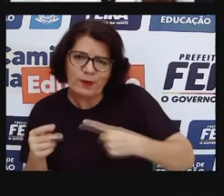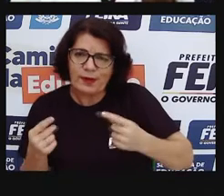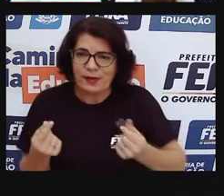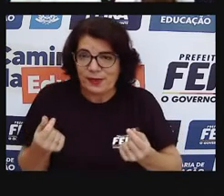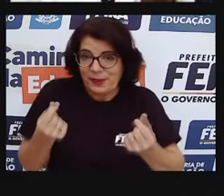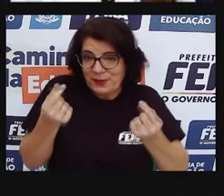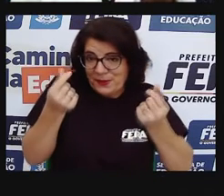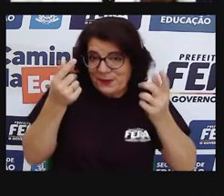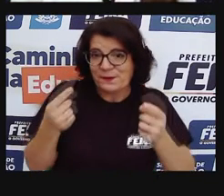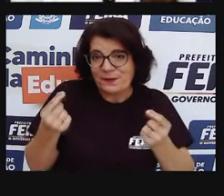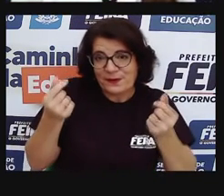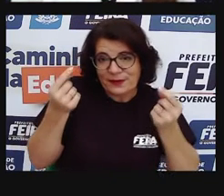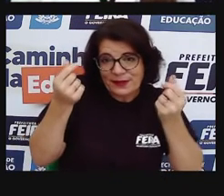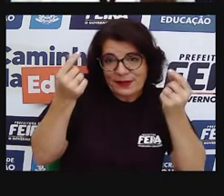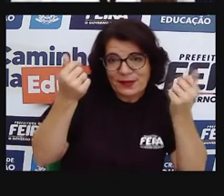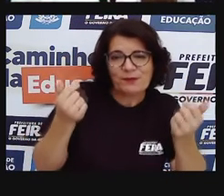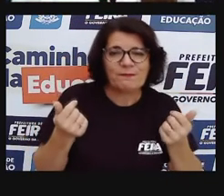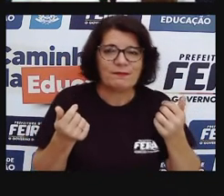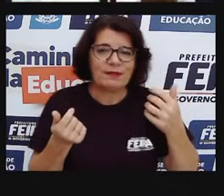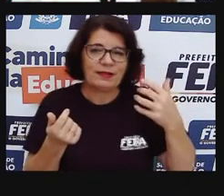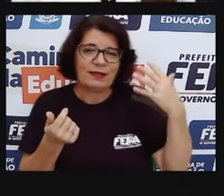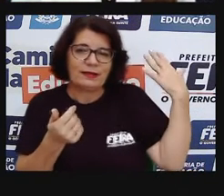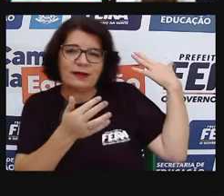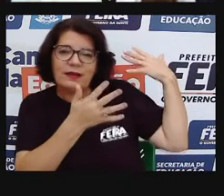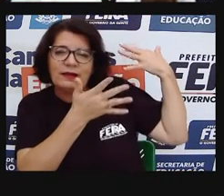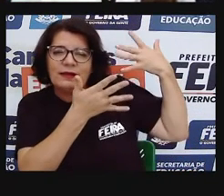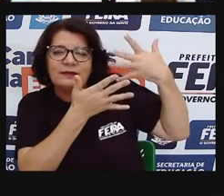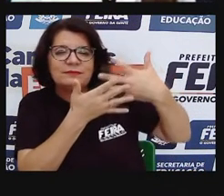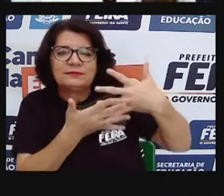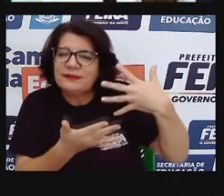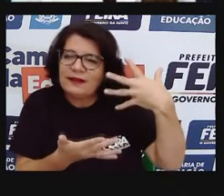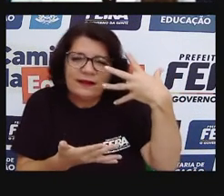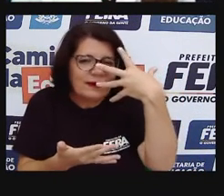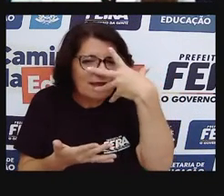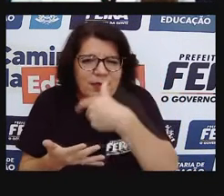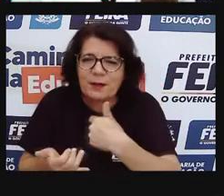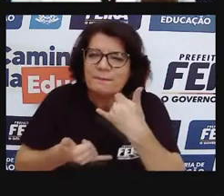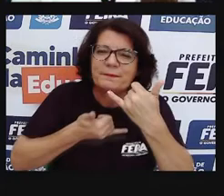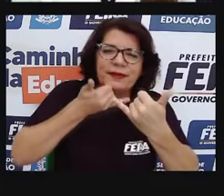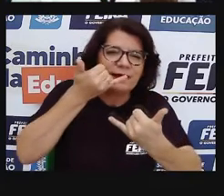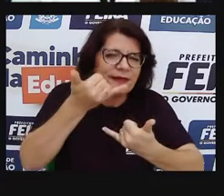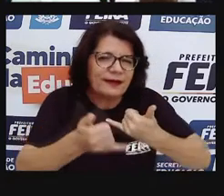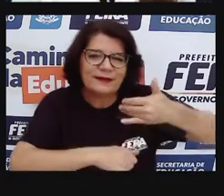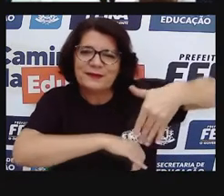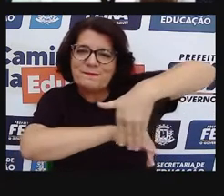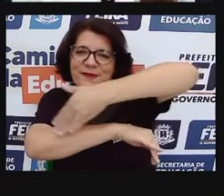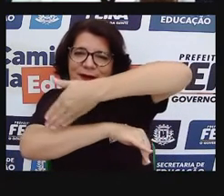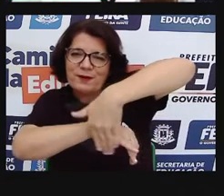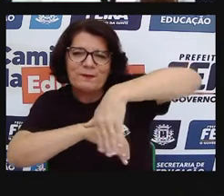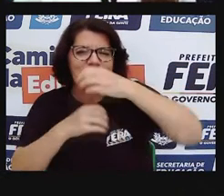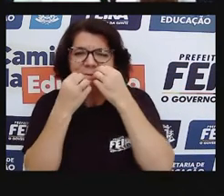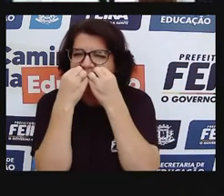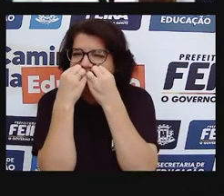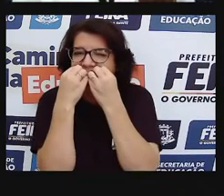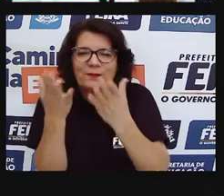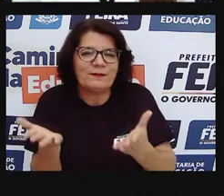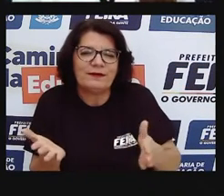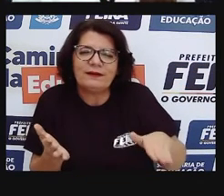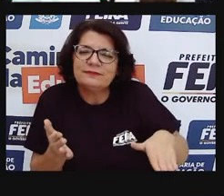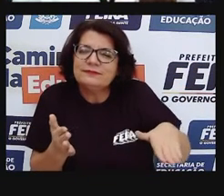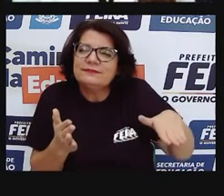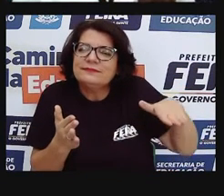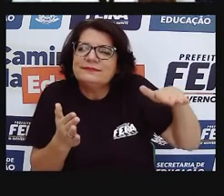rico, Belo tempo, o que eu vivi. Brincando na minha rua, foi tão bom, me diverti.